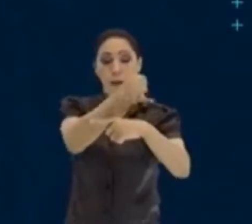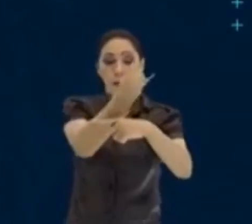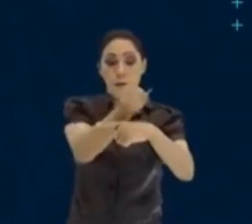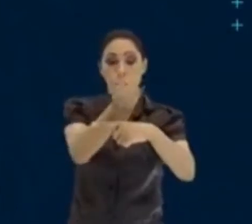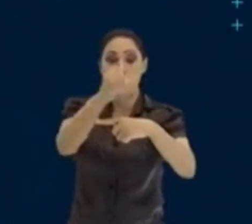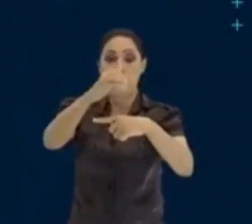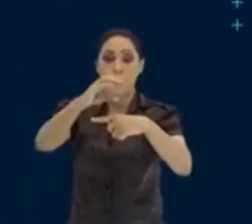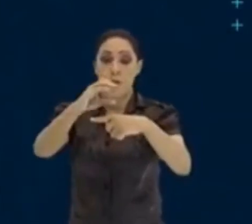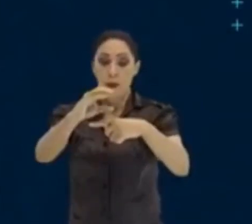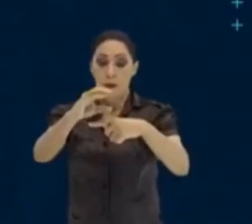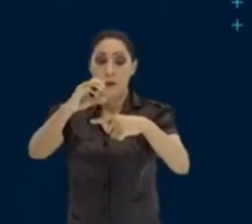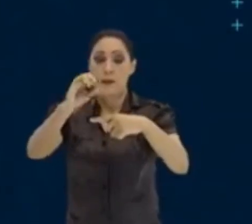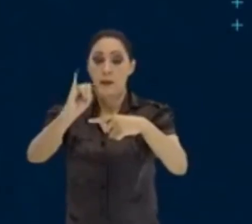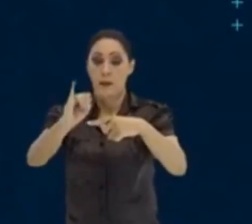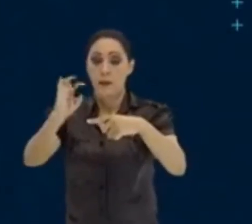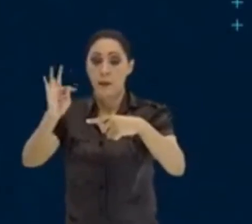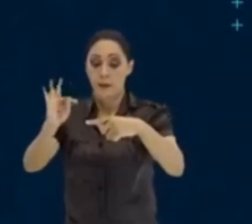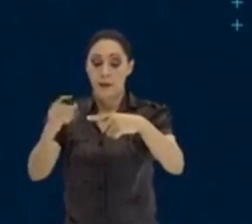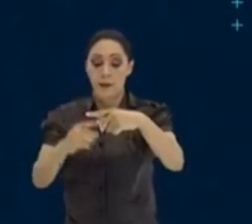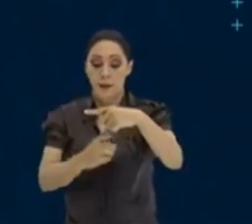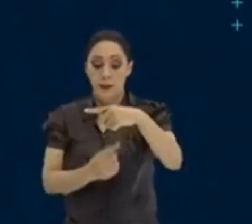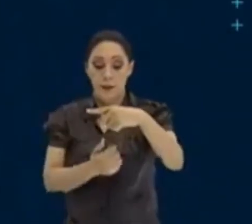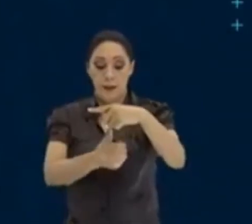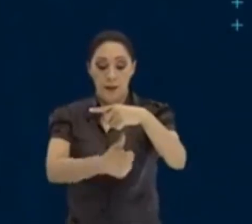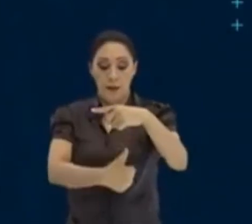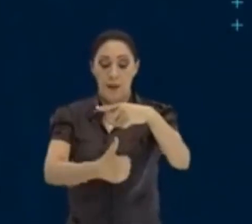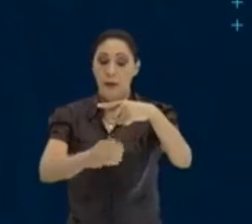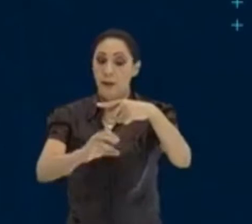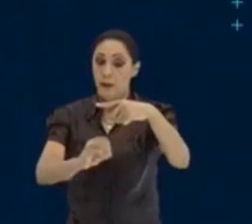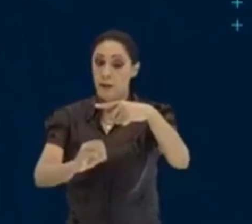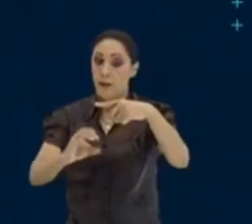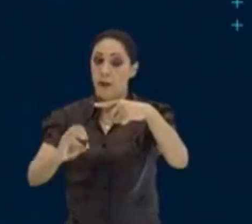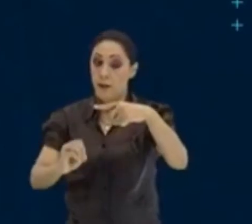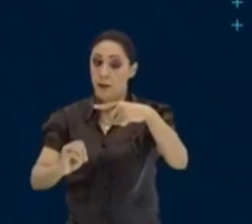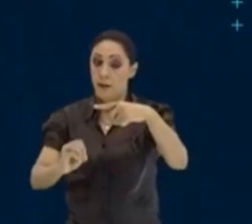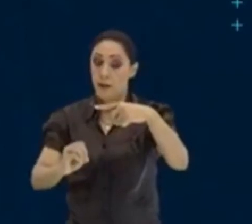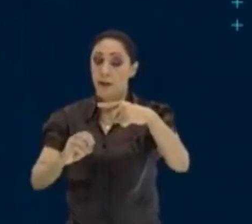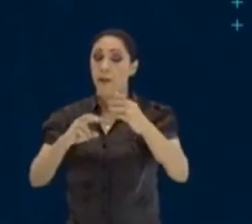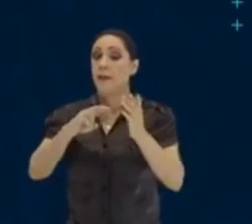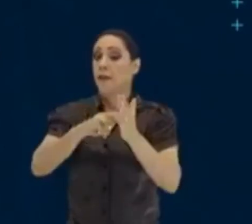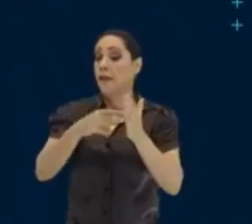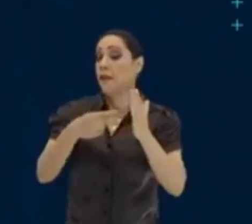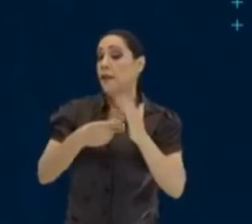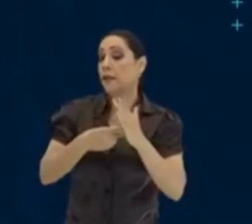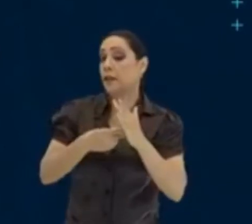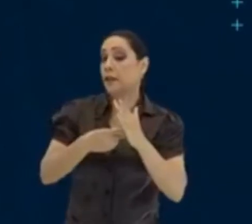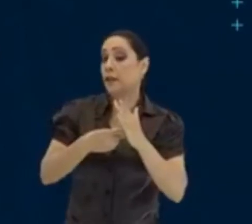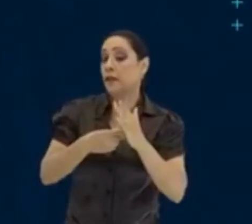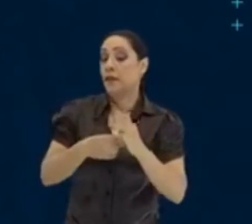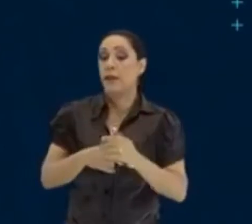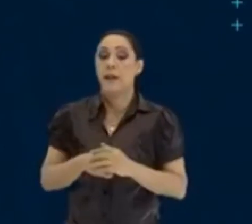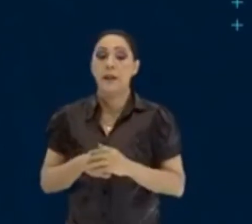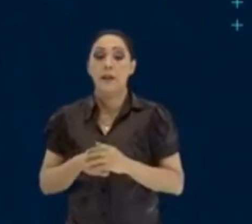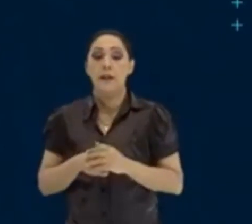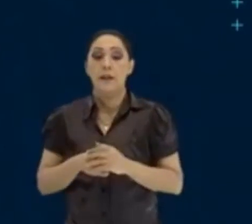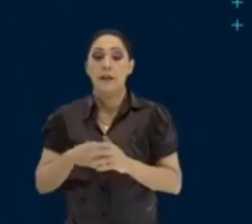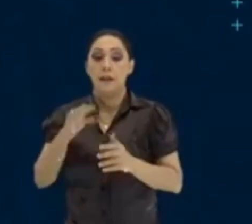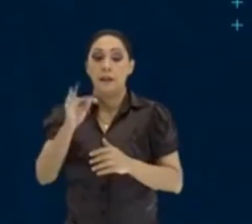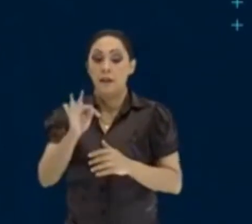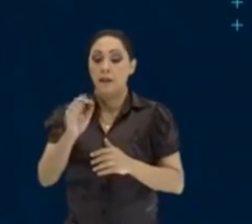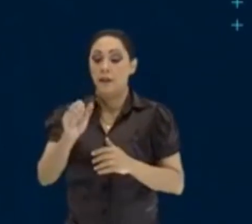por 100, isso significa dizer, ó, olha, por 100, que essa taxa agora passa a ser taxa